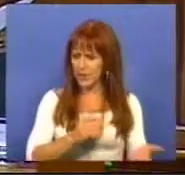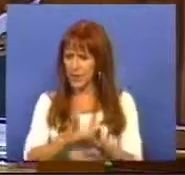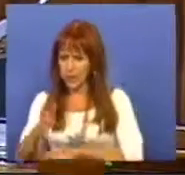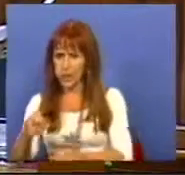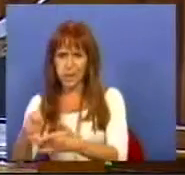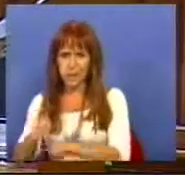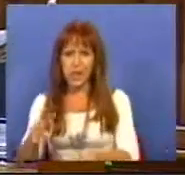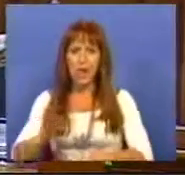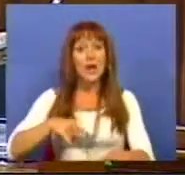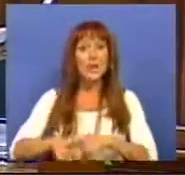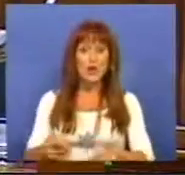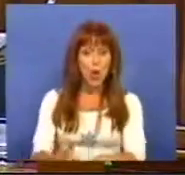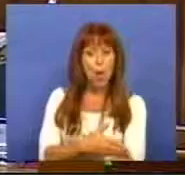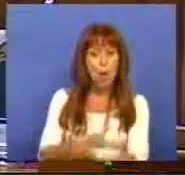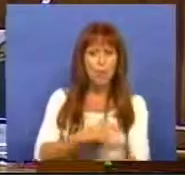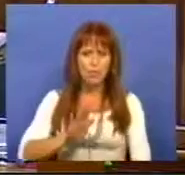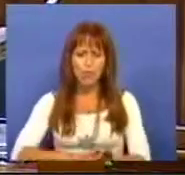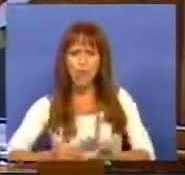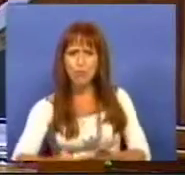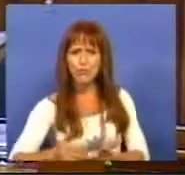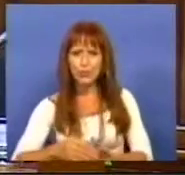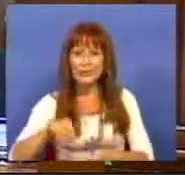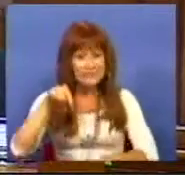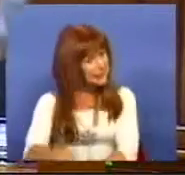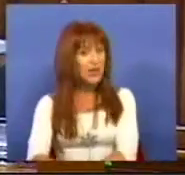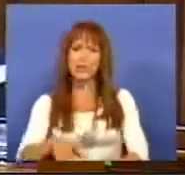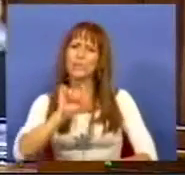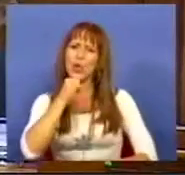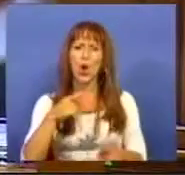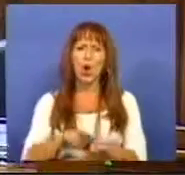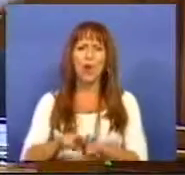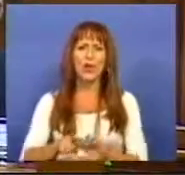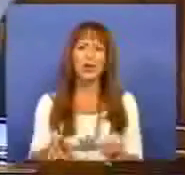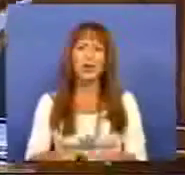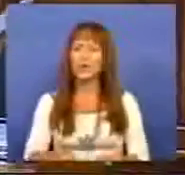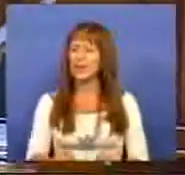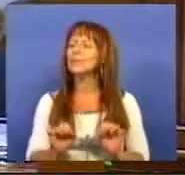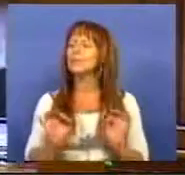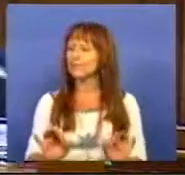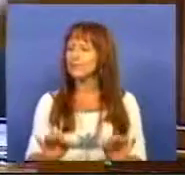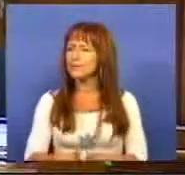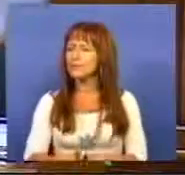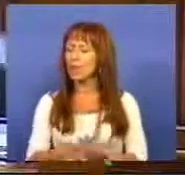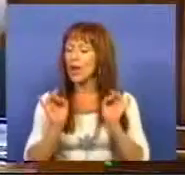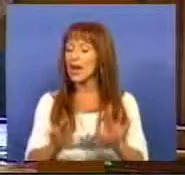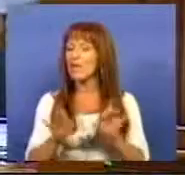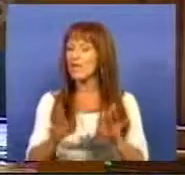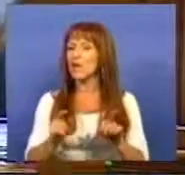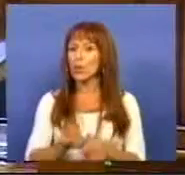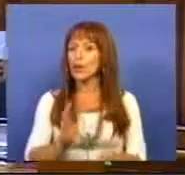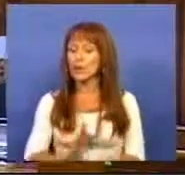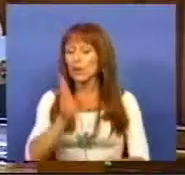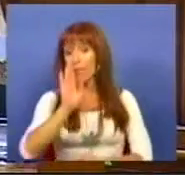feita nas vésperas da entrada em vigor deste Código, nitidamente para evitar a